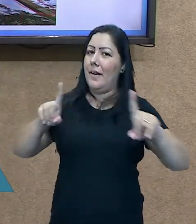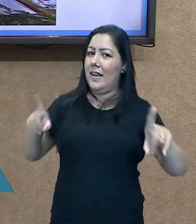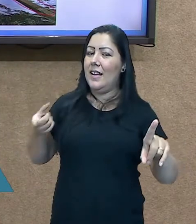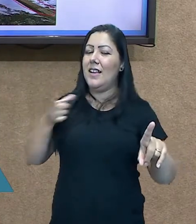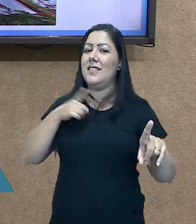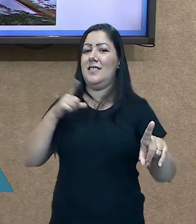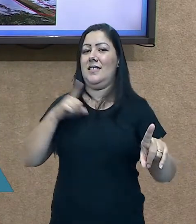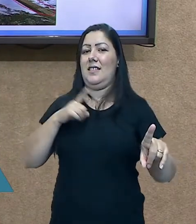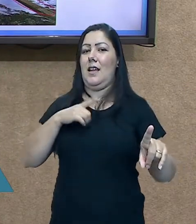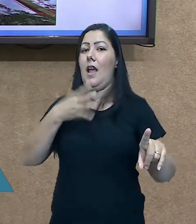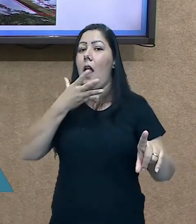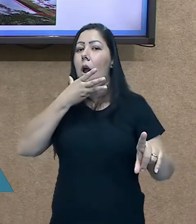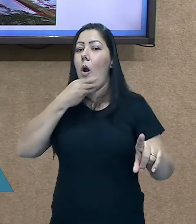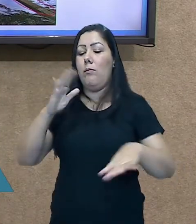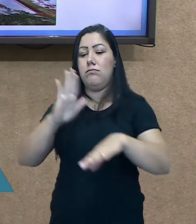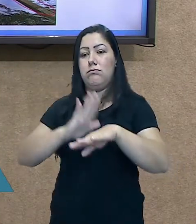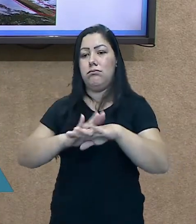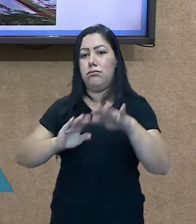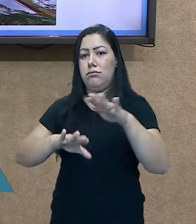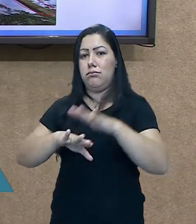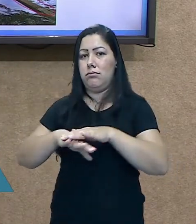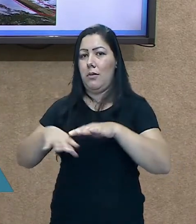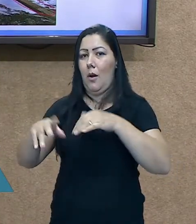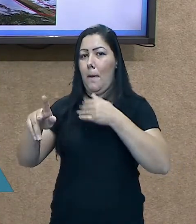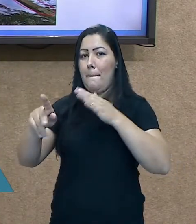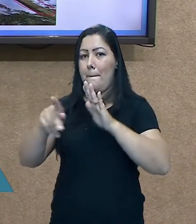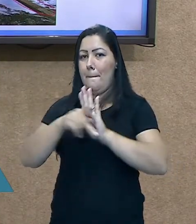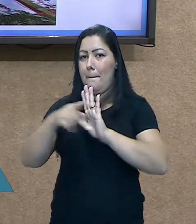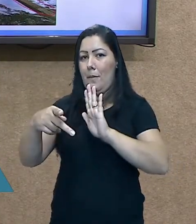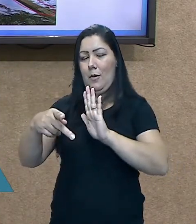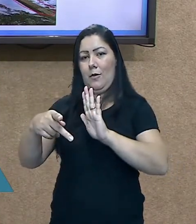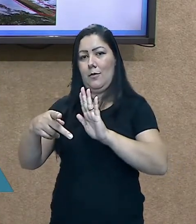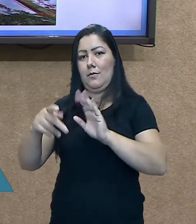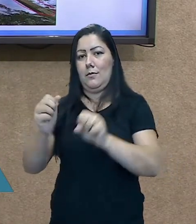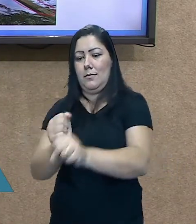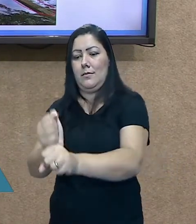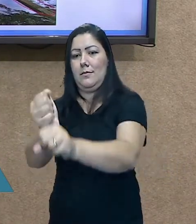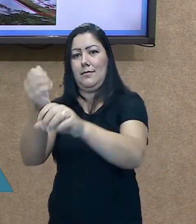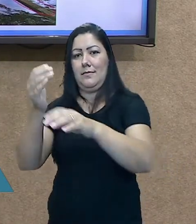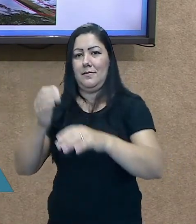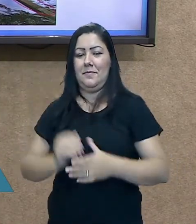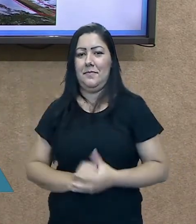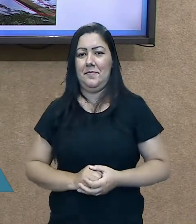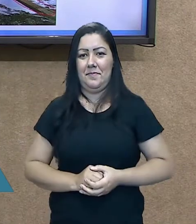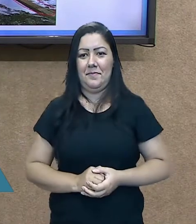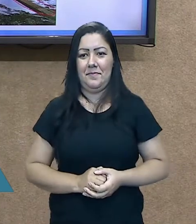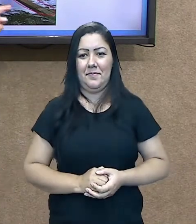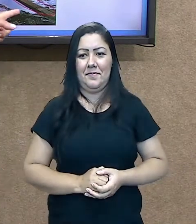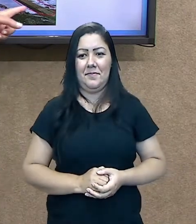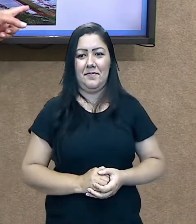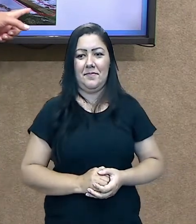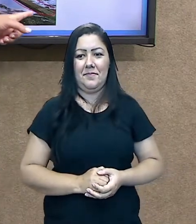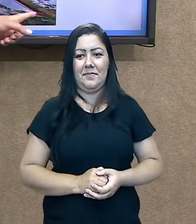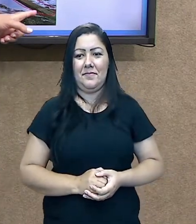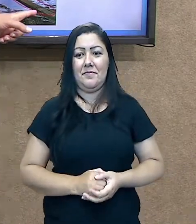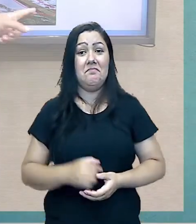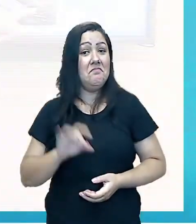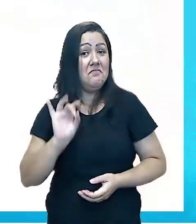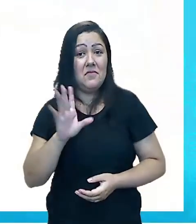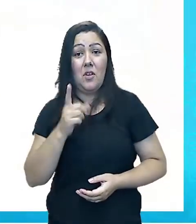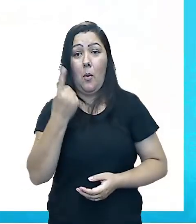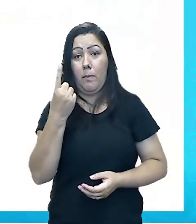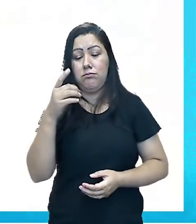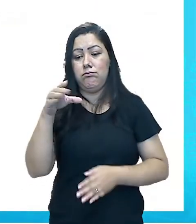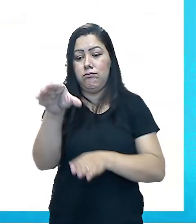também é uma paisagem humanizada. E é interessante, o homem construiu um muro